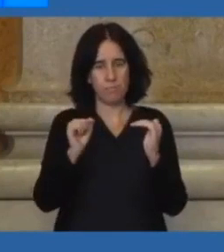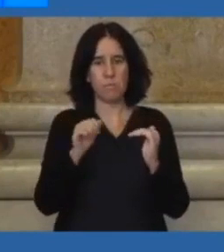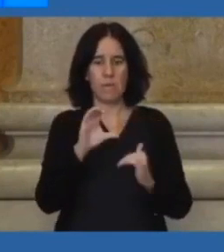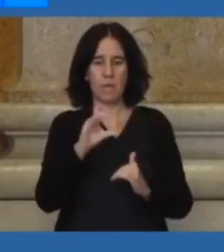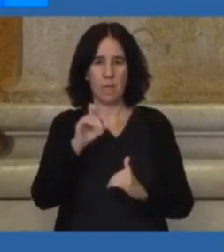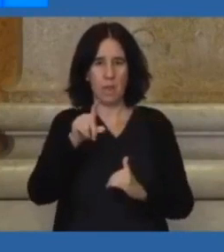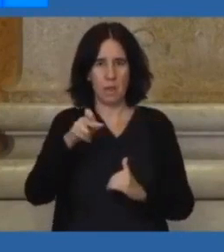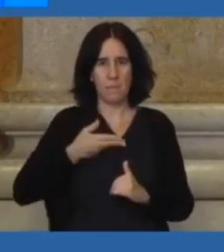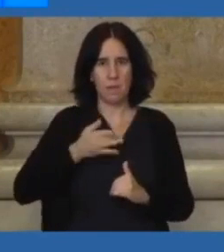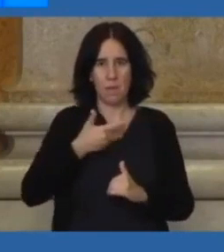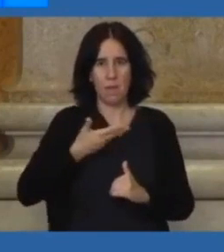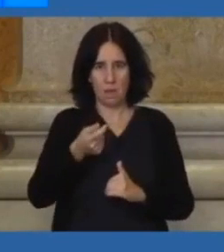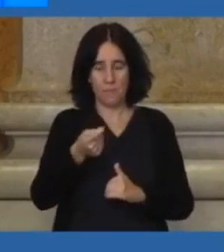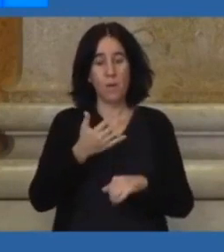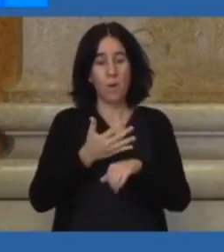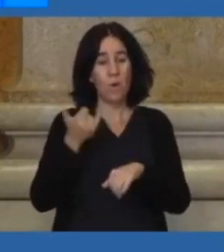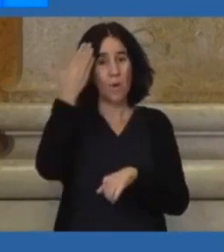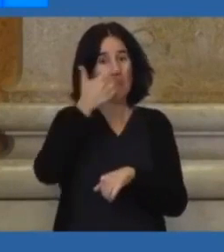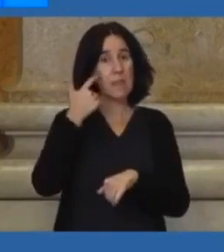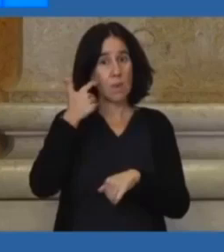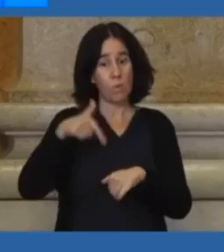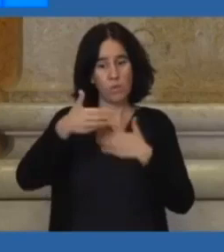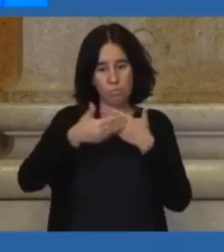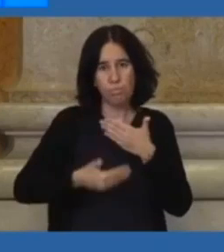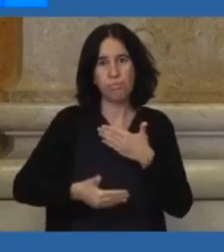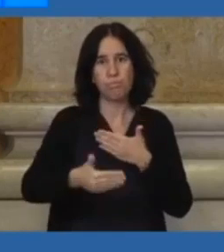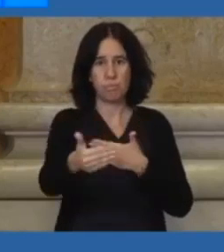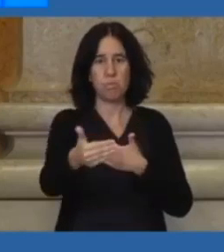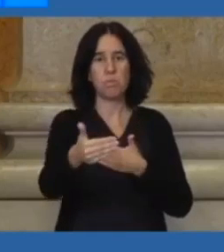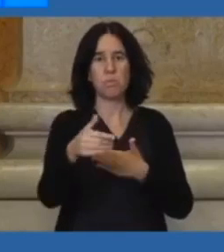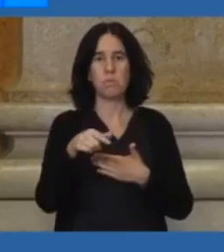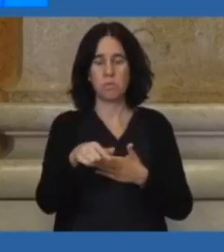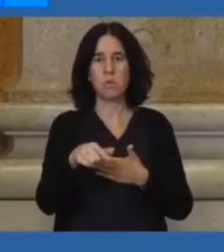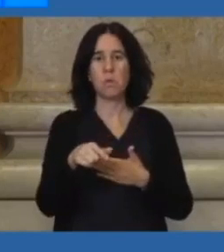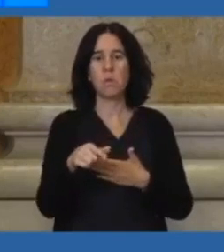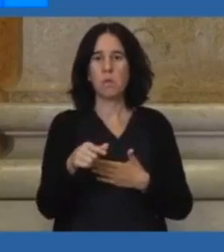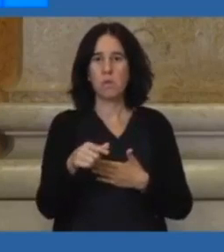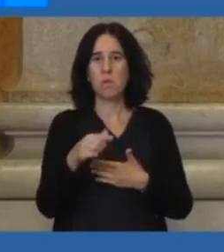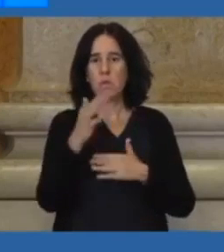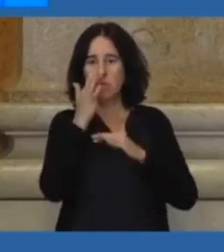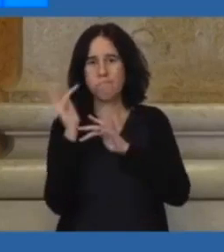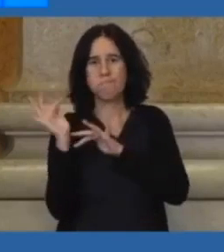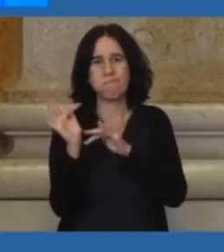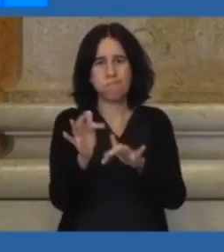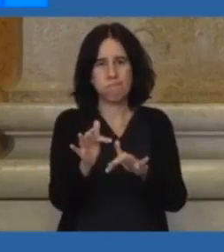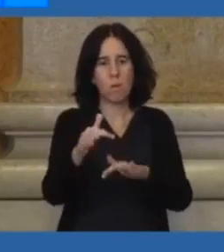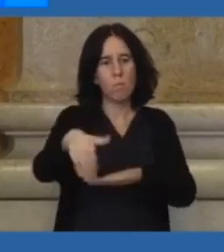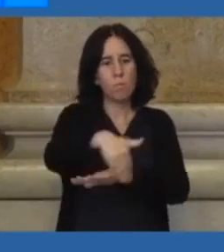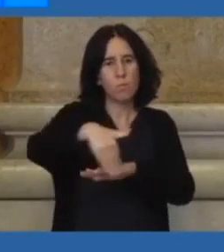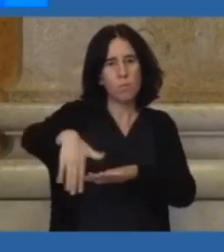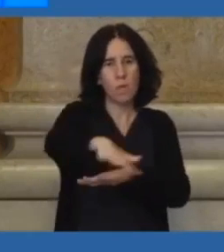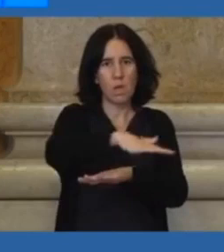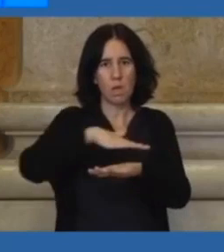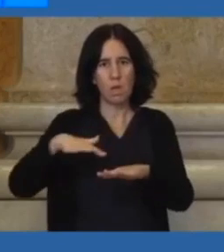partir das 24 horas de hoje, deixarão de poder haver ajuntamentos na via pública